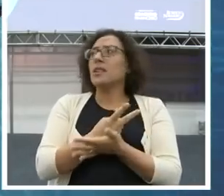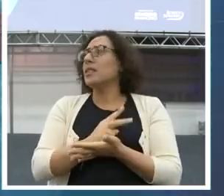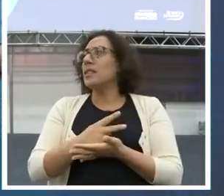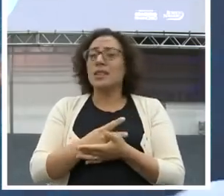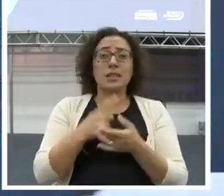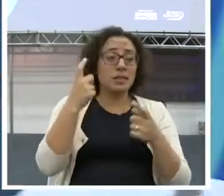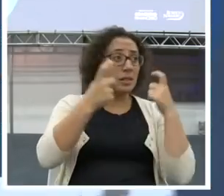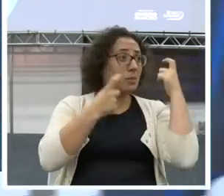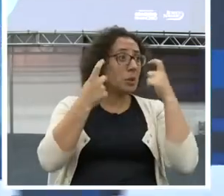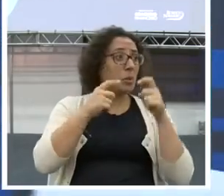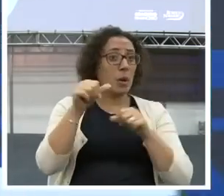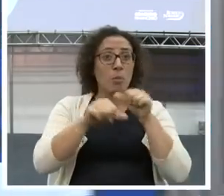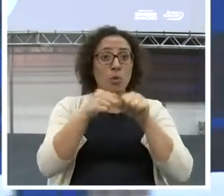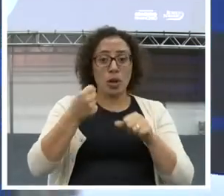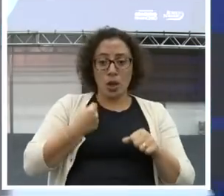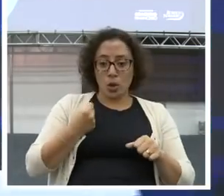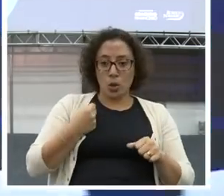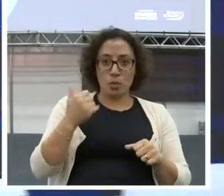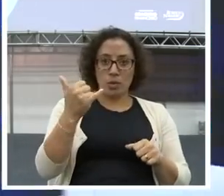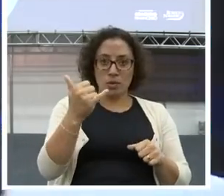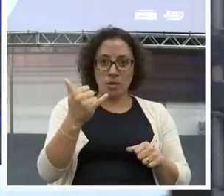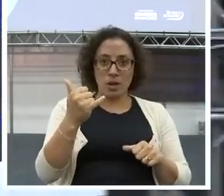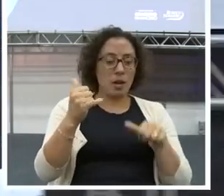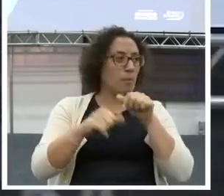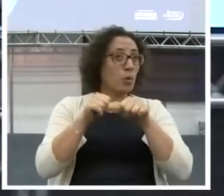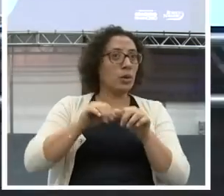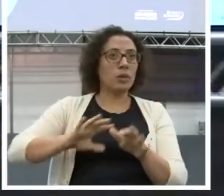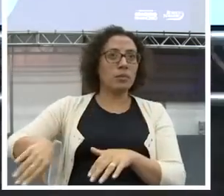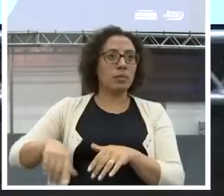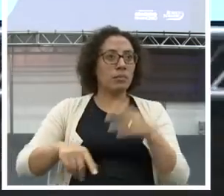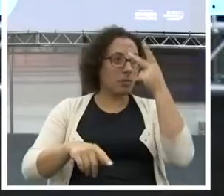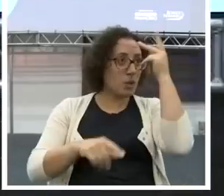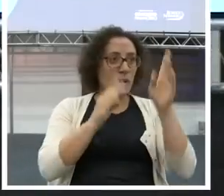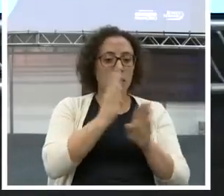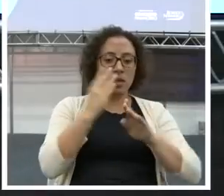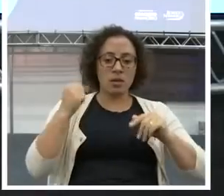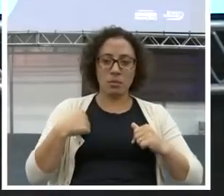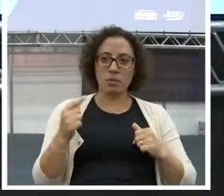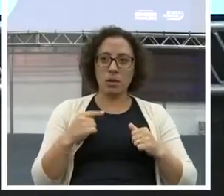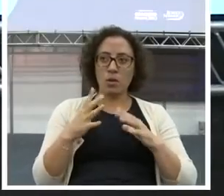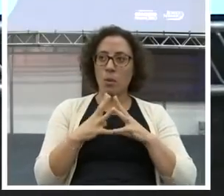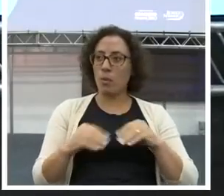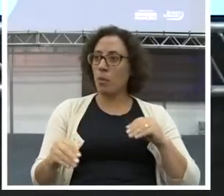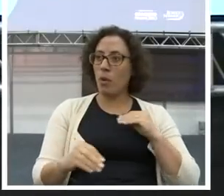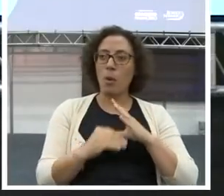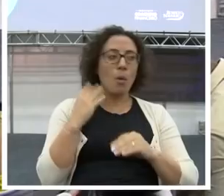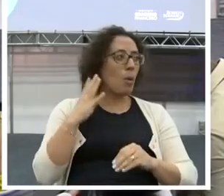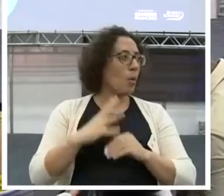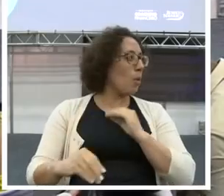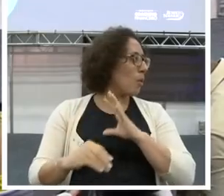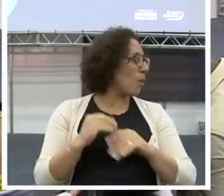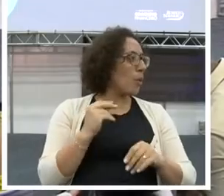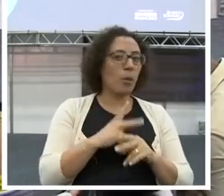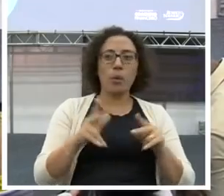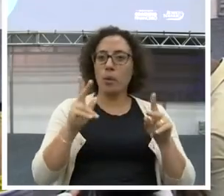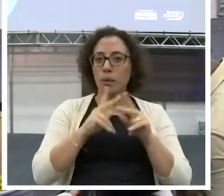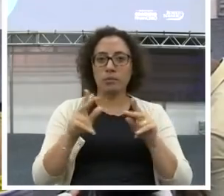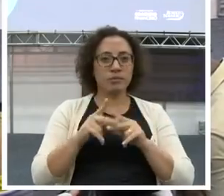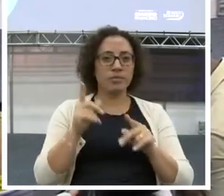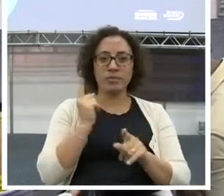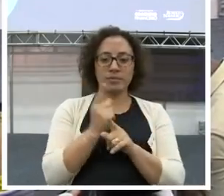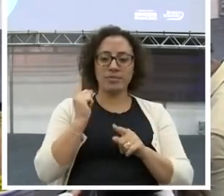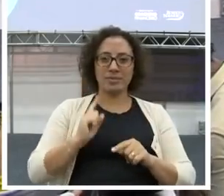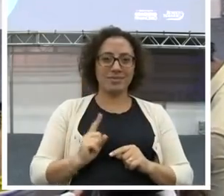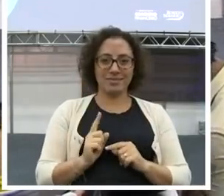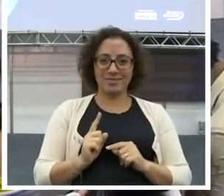Fica mudando o número de celular? Para os cobradores não te acharem mais? Vê o